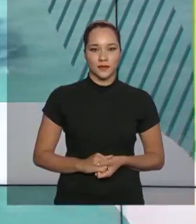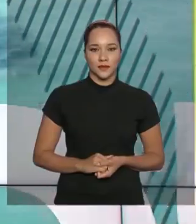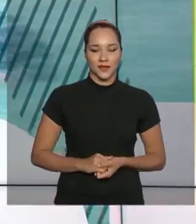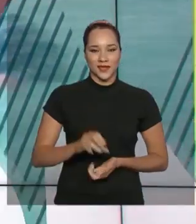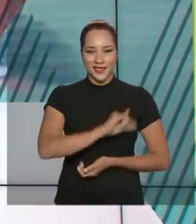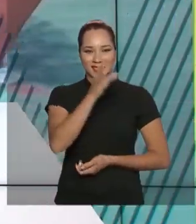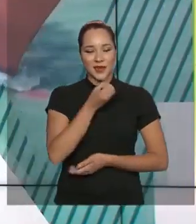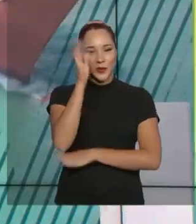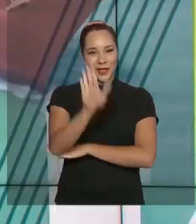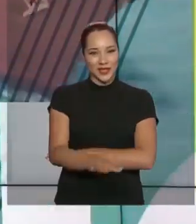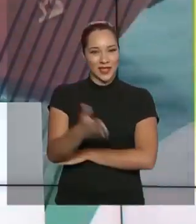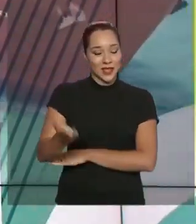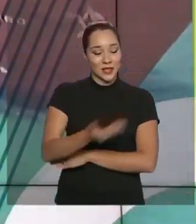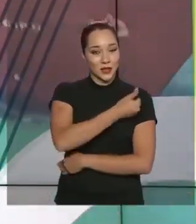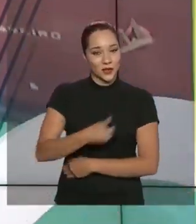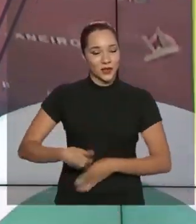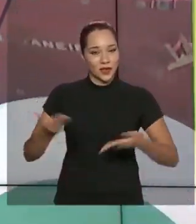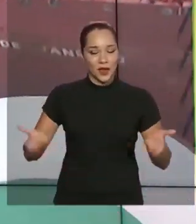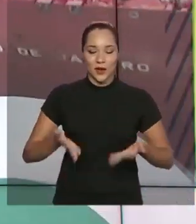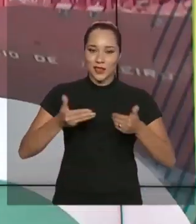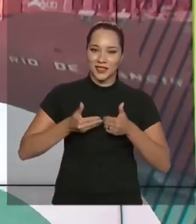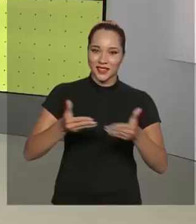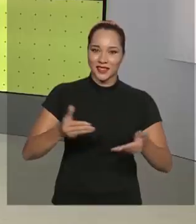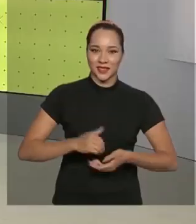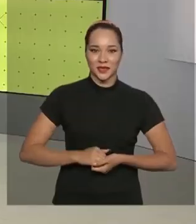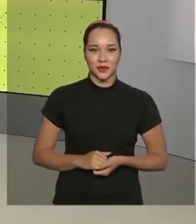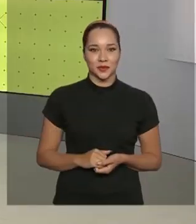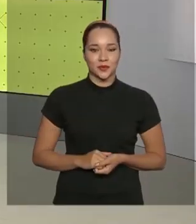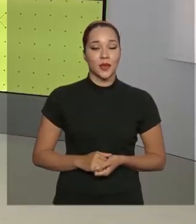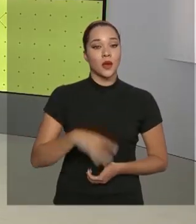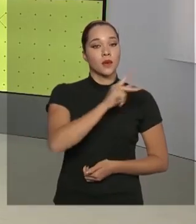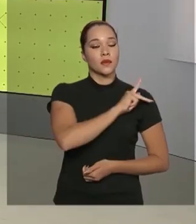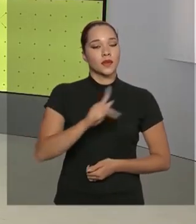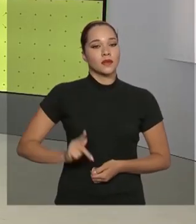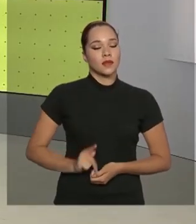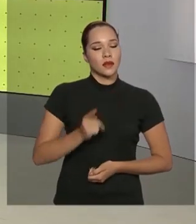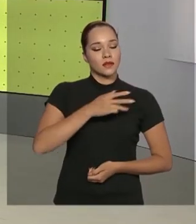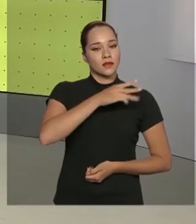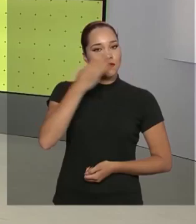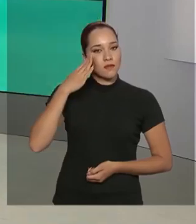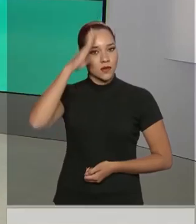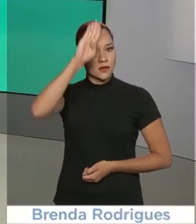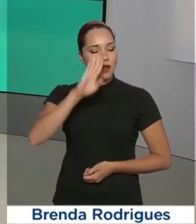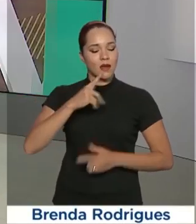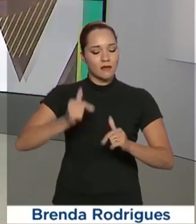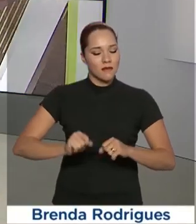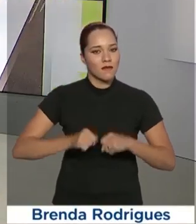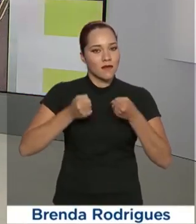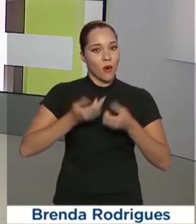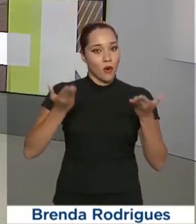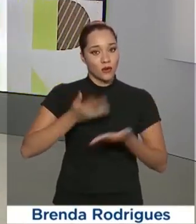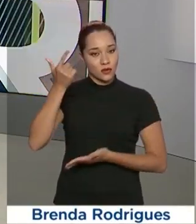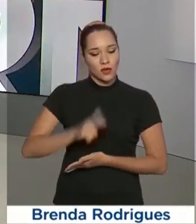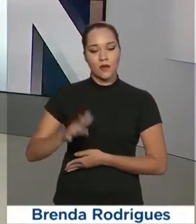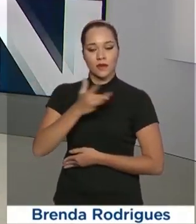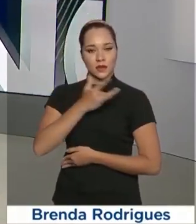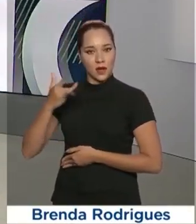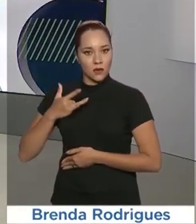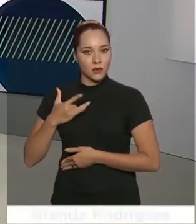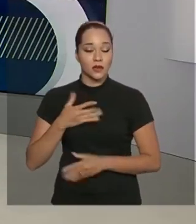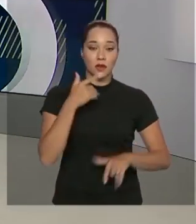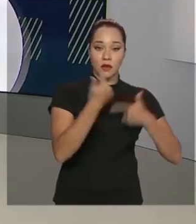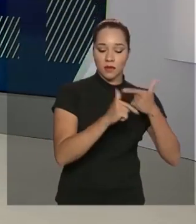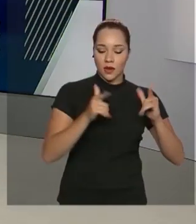Olá, boa tarde. O governo agora já está no ar. O presidente Jair Bolsonaro voltou a defender hoje que saúde e emprego